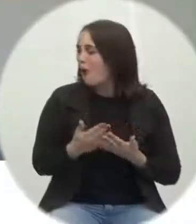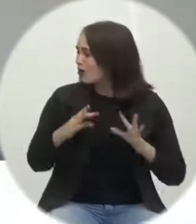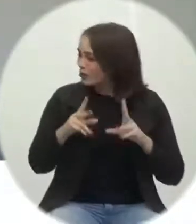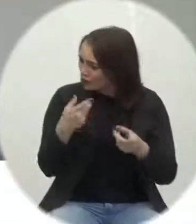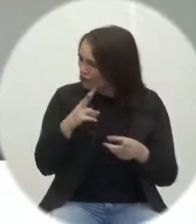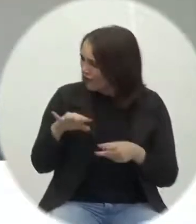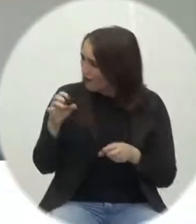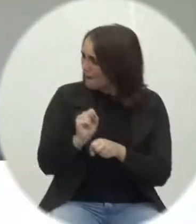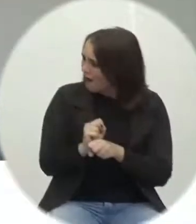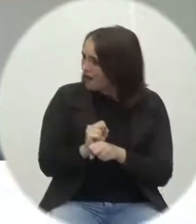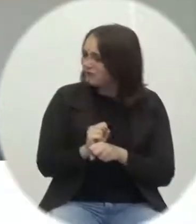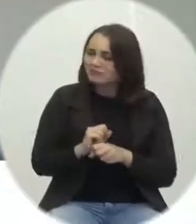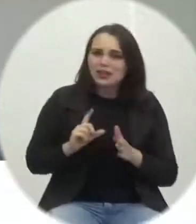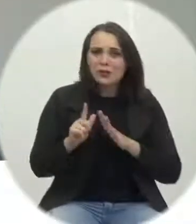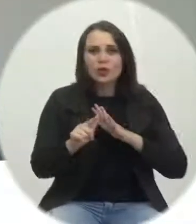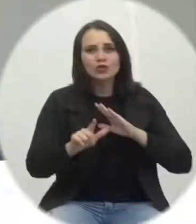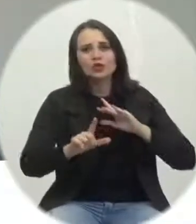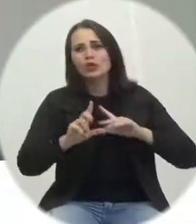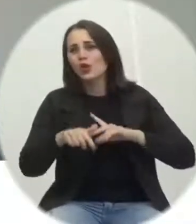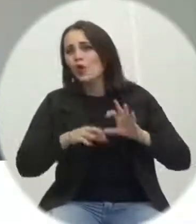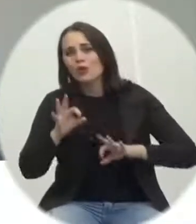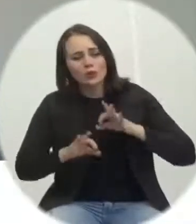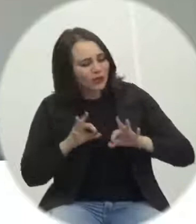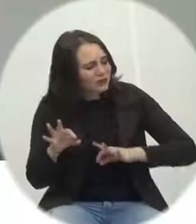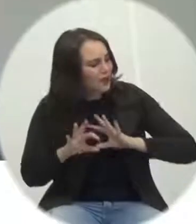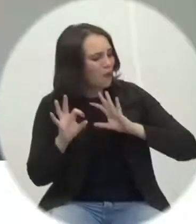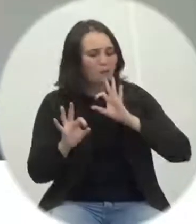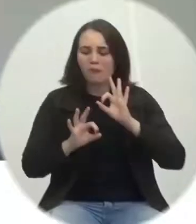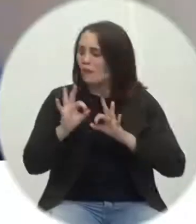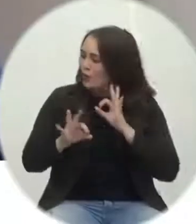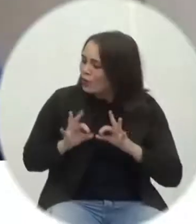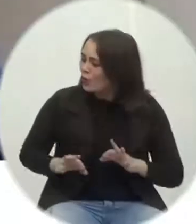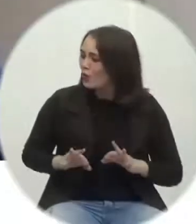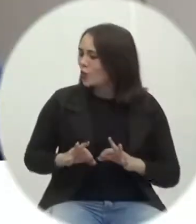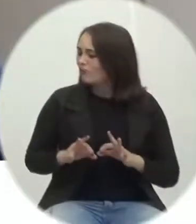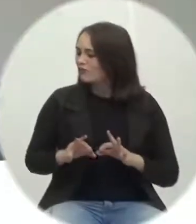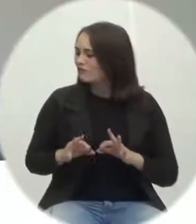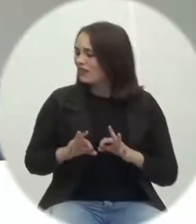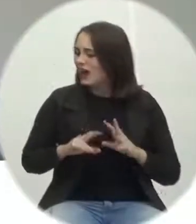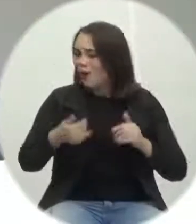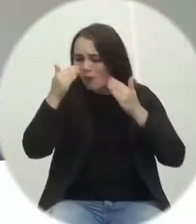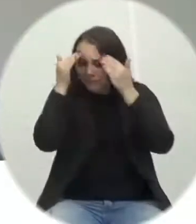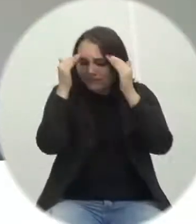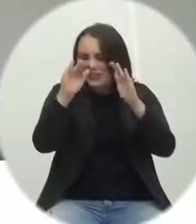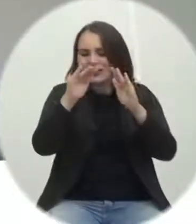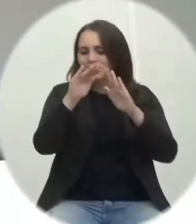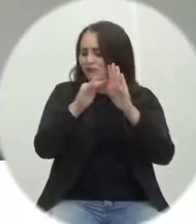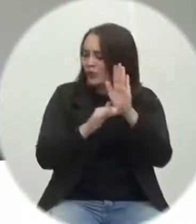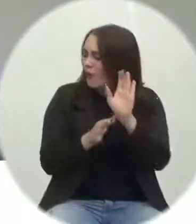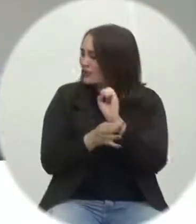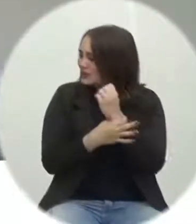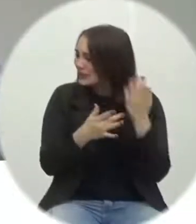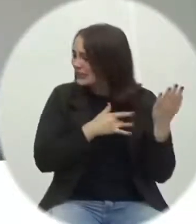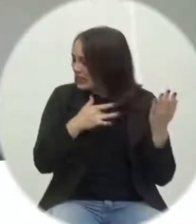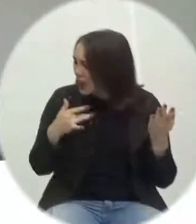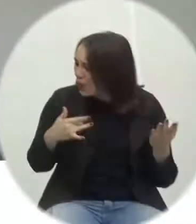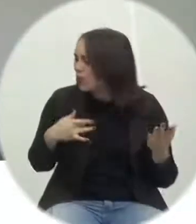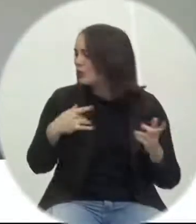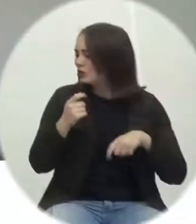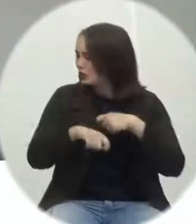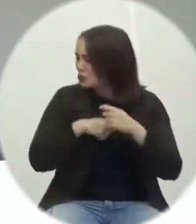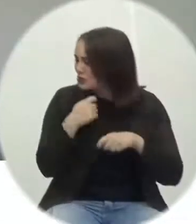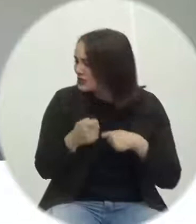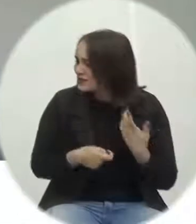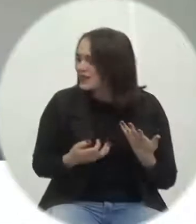depois de todo um preparo, de todo estar de acordo com os protocolos e seus gestores,